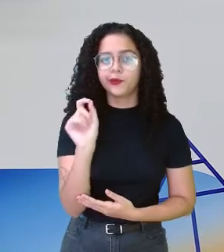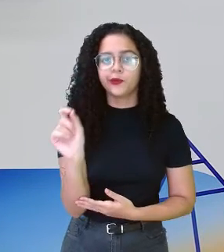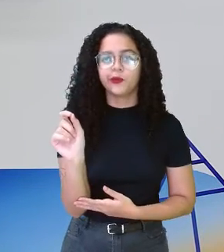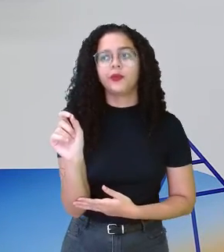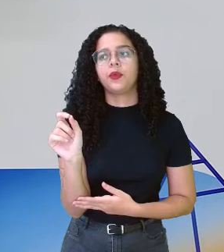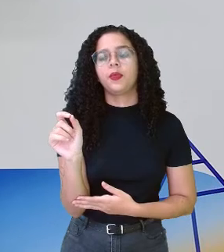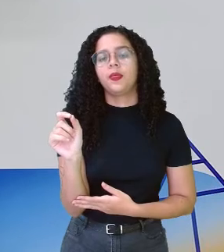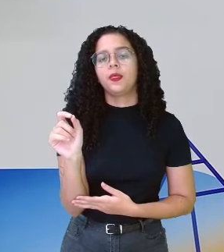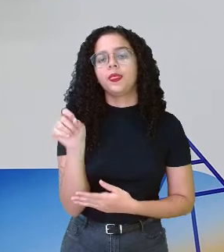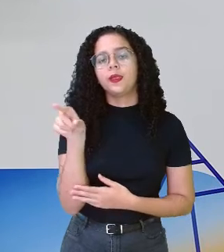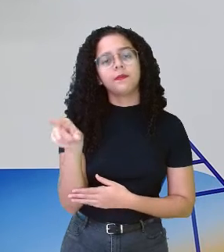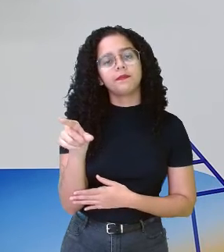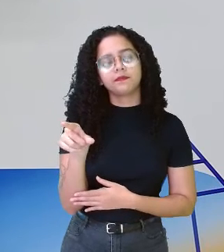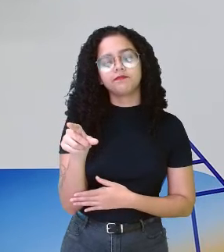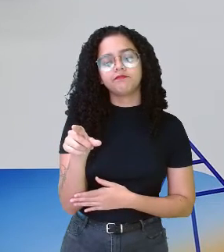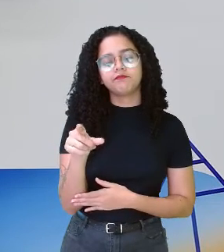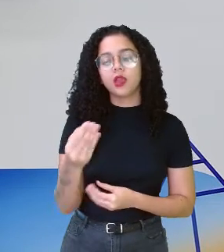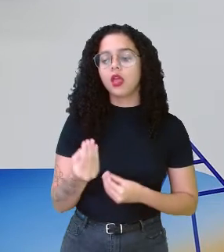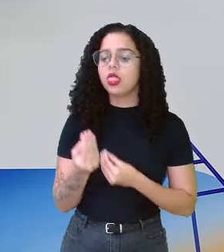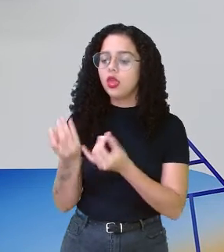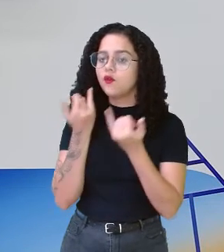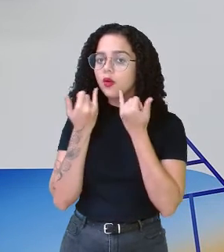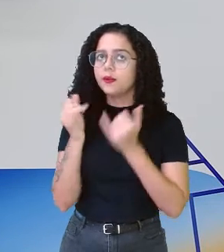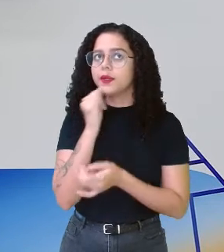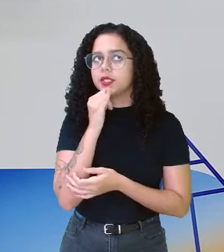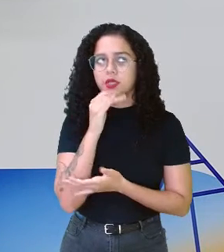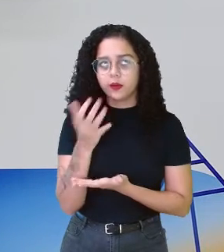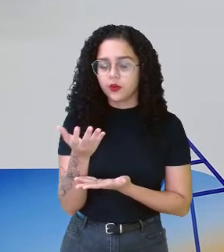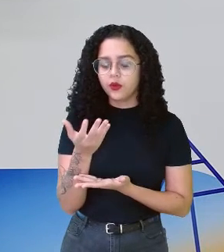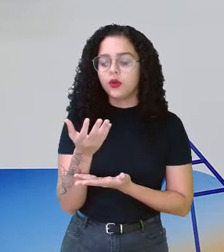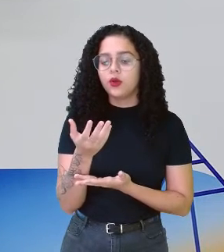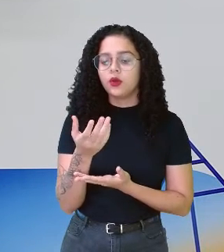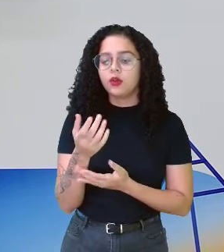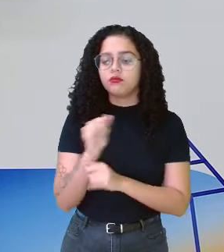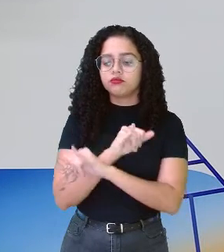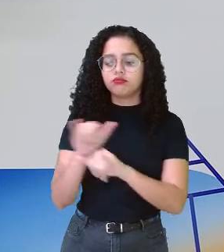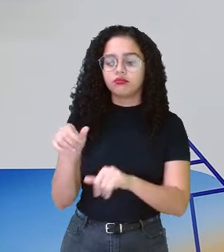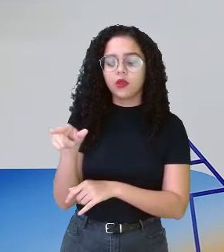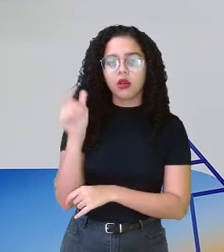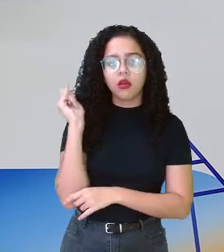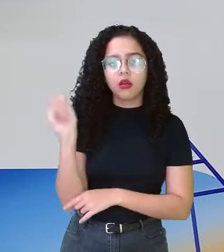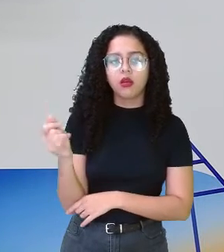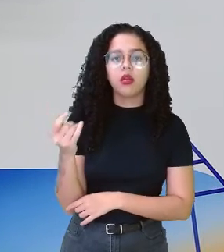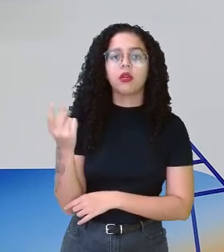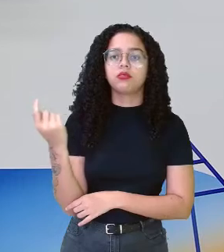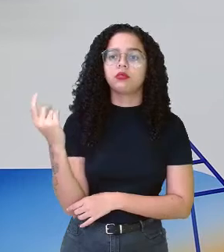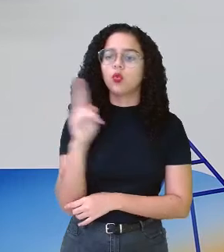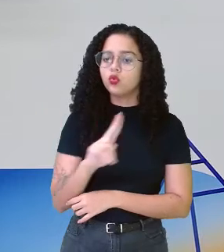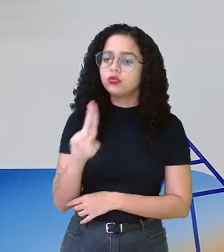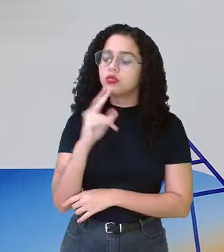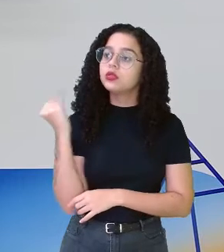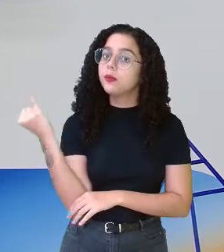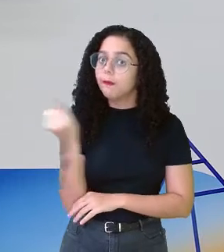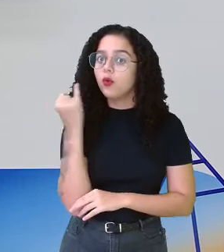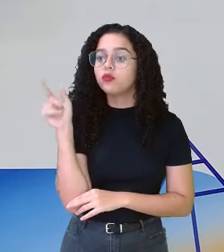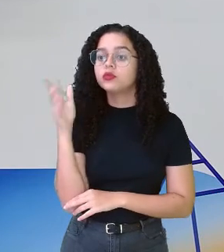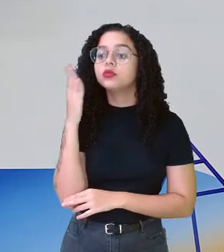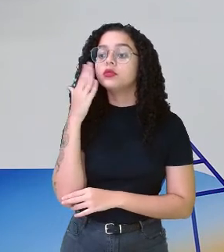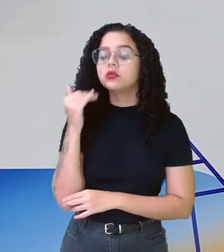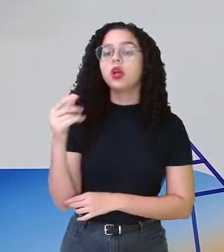e passar essa informação para ele no sentido de utilização. O quão importante é ele